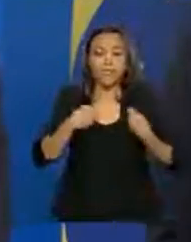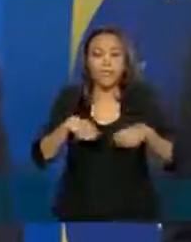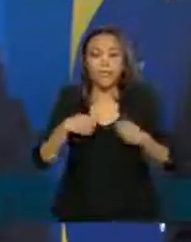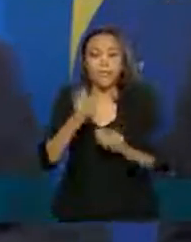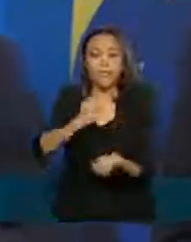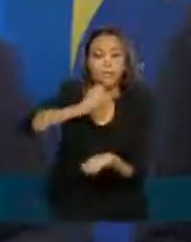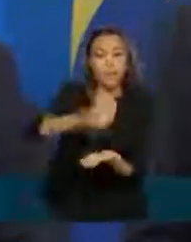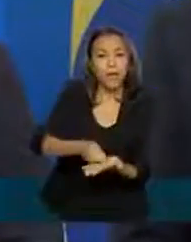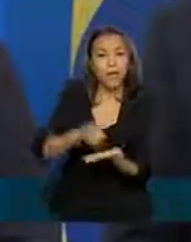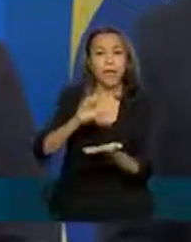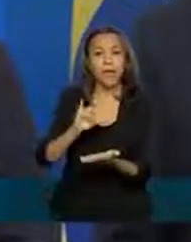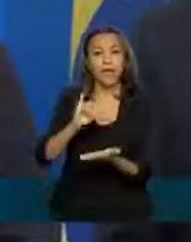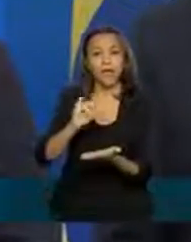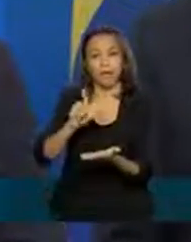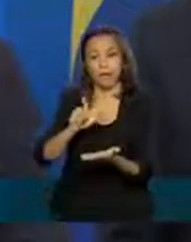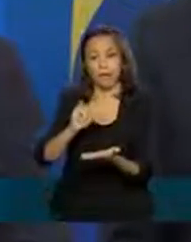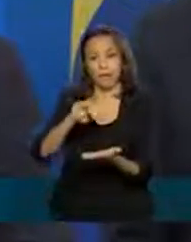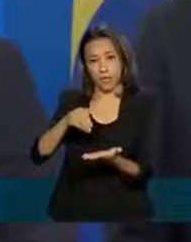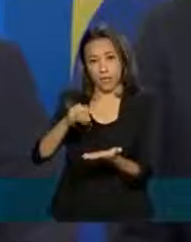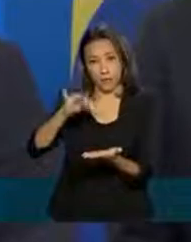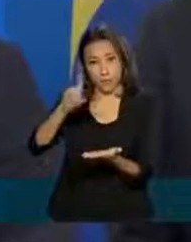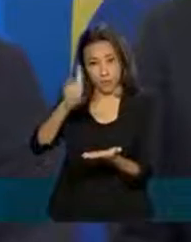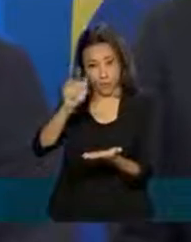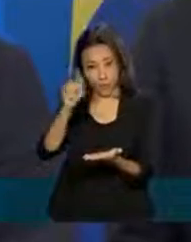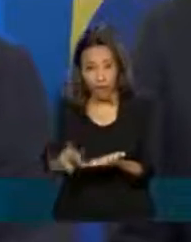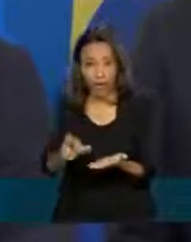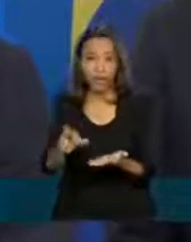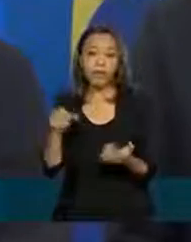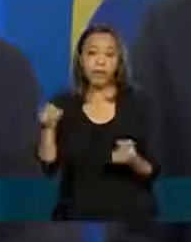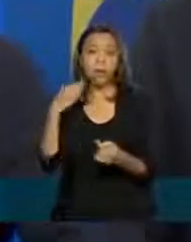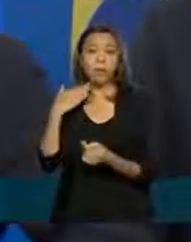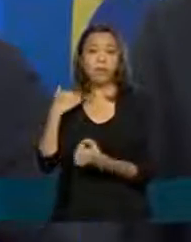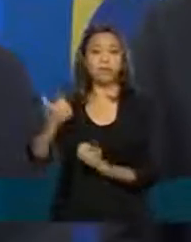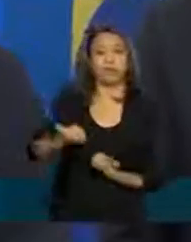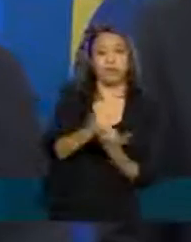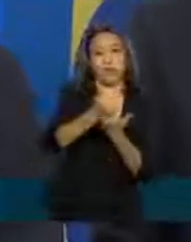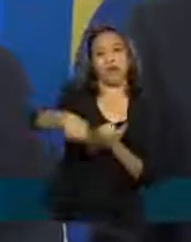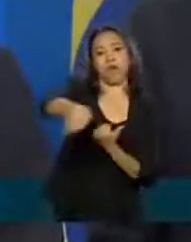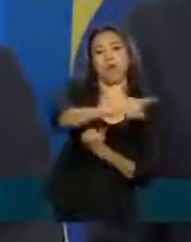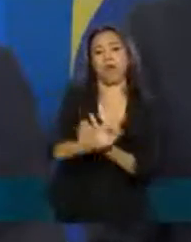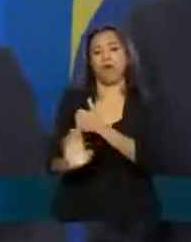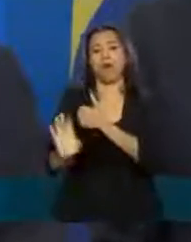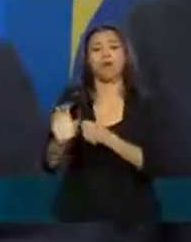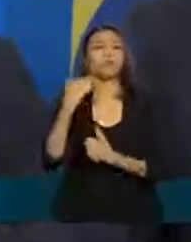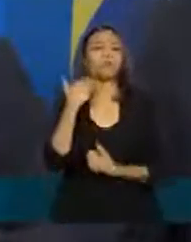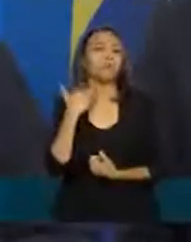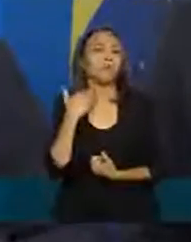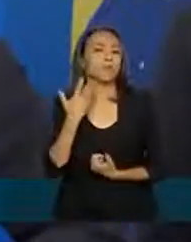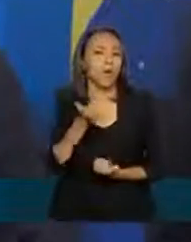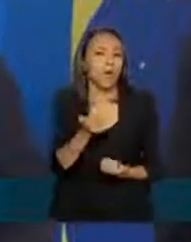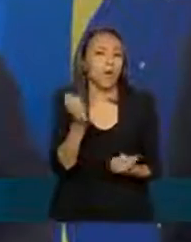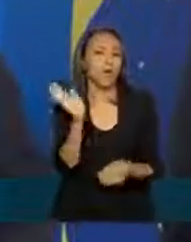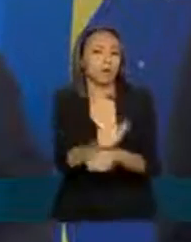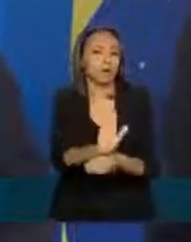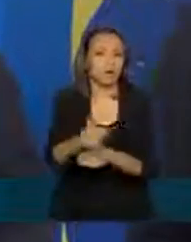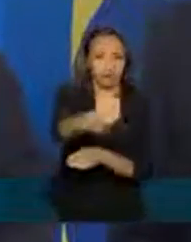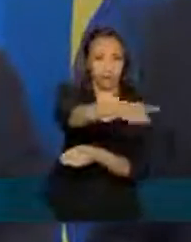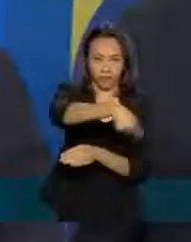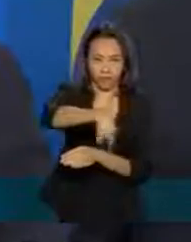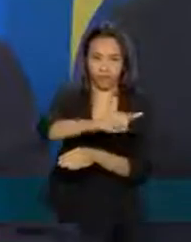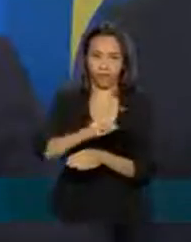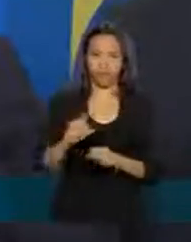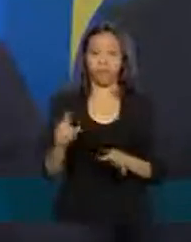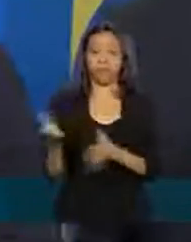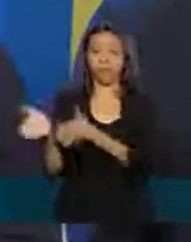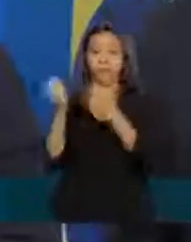crédito num fundo e o Banco Central vai dar dinheiro para ele via esse fundo. E, por último, eu queria anunciar muito rapidamente que está em elaboração uma